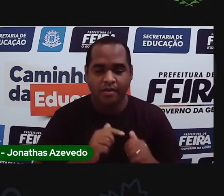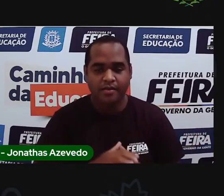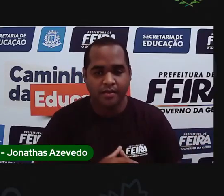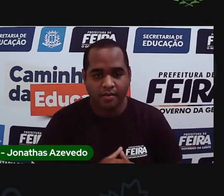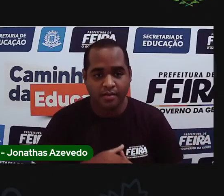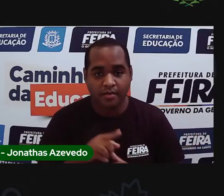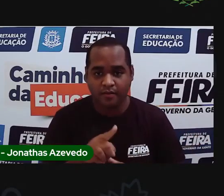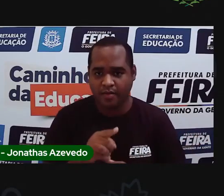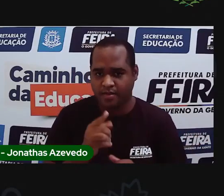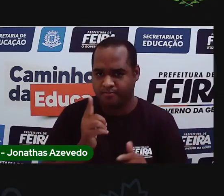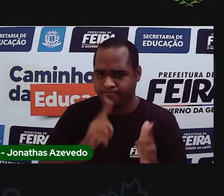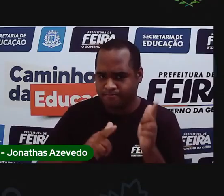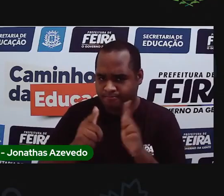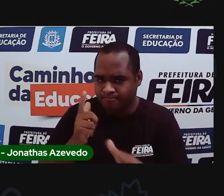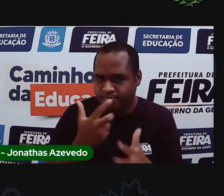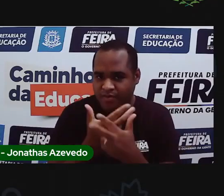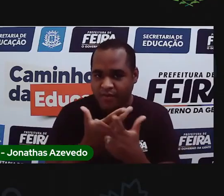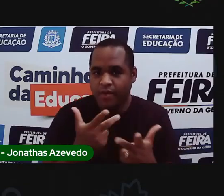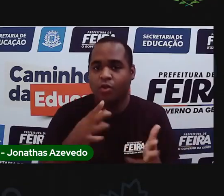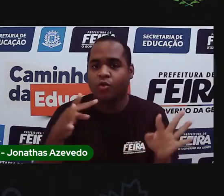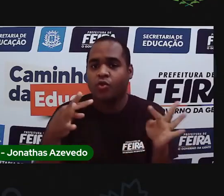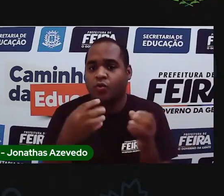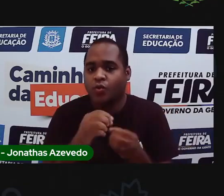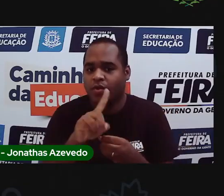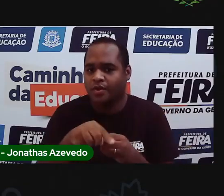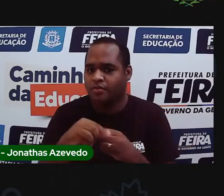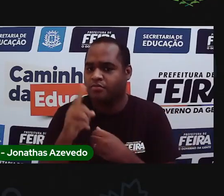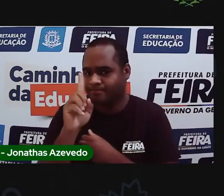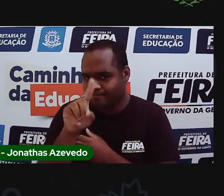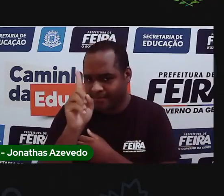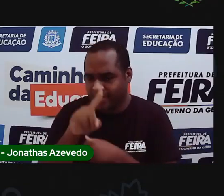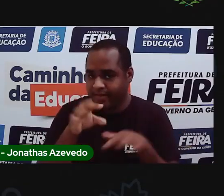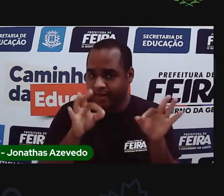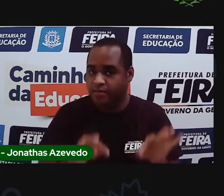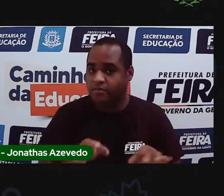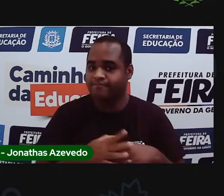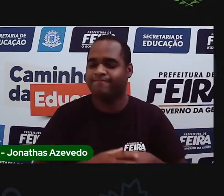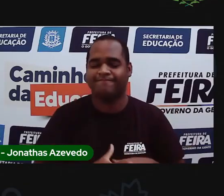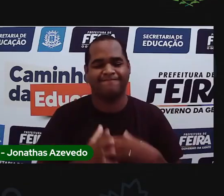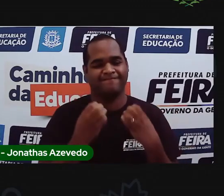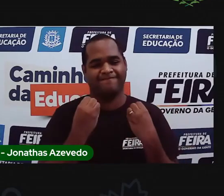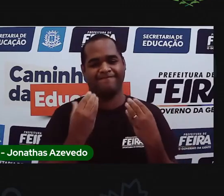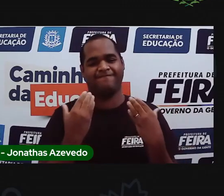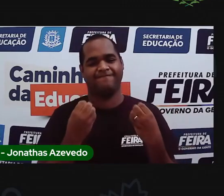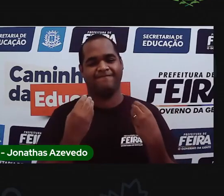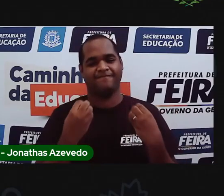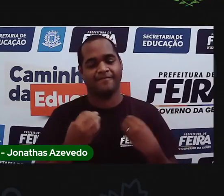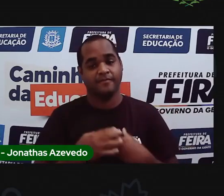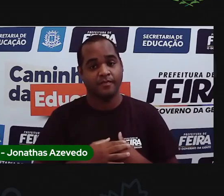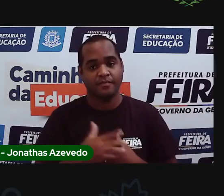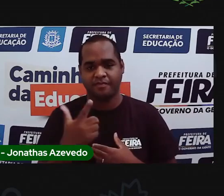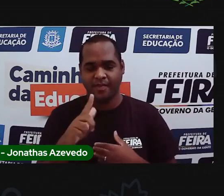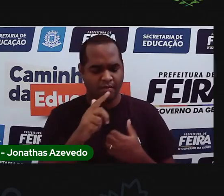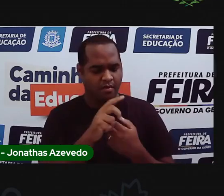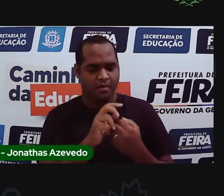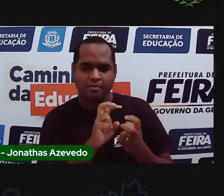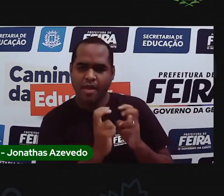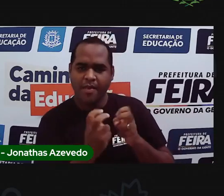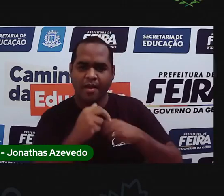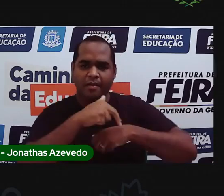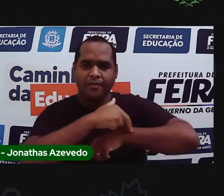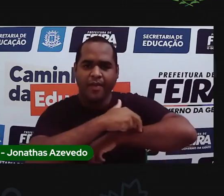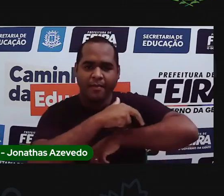Estão fazendo todas as atividades em dia? Muito bem. E as acrobacias?